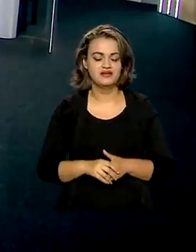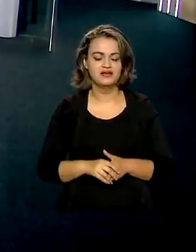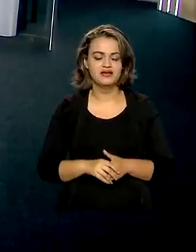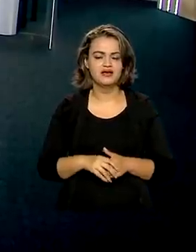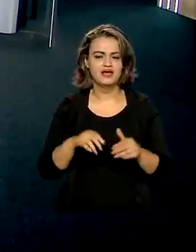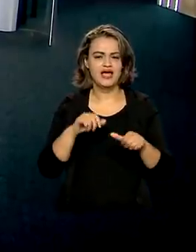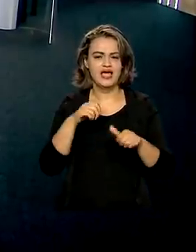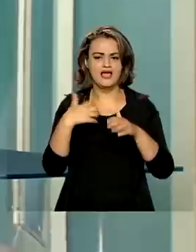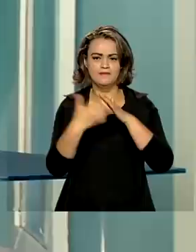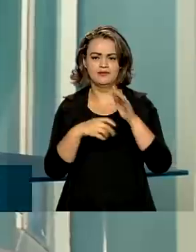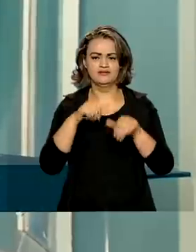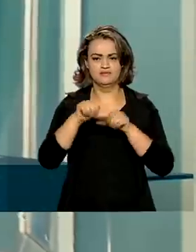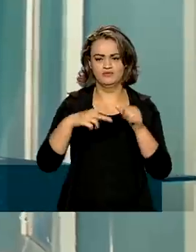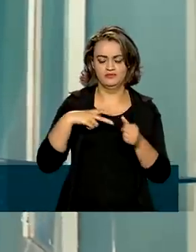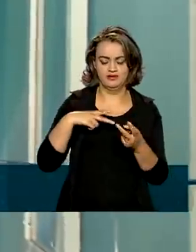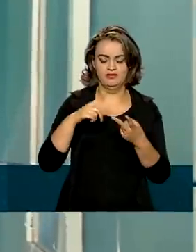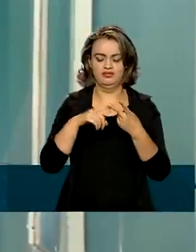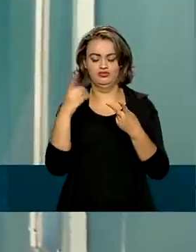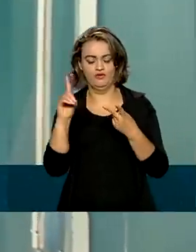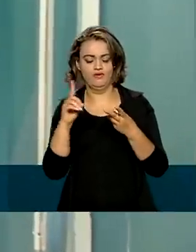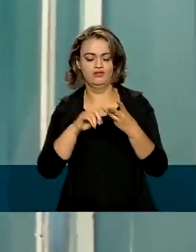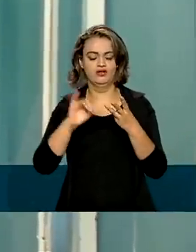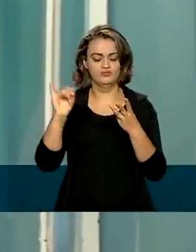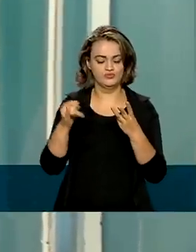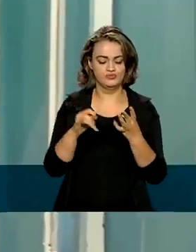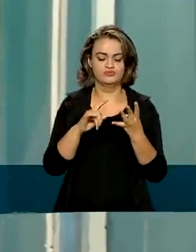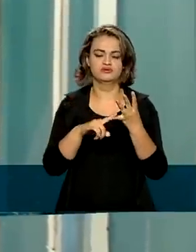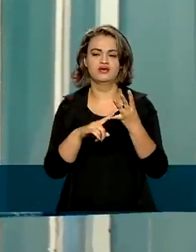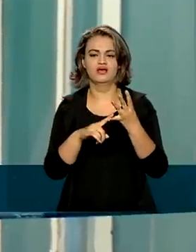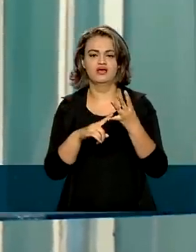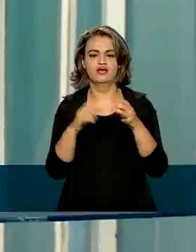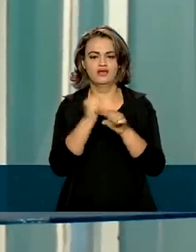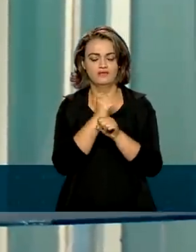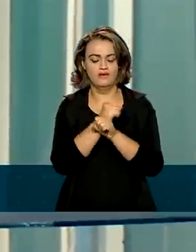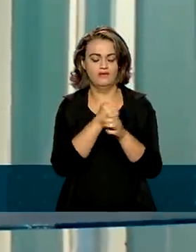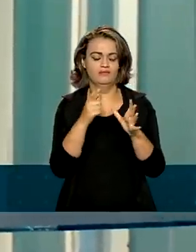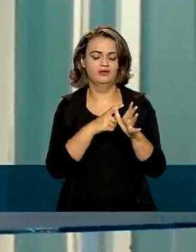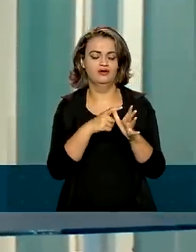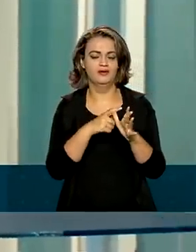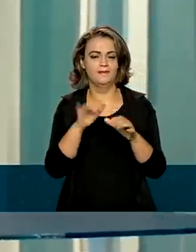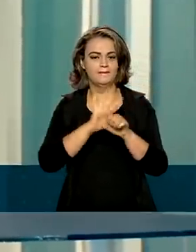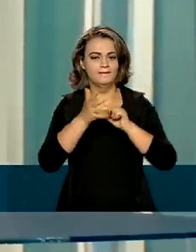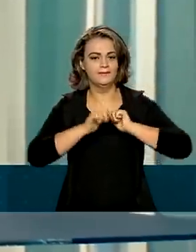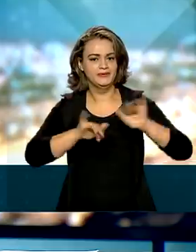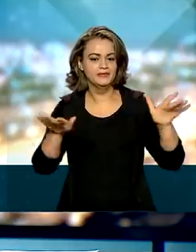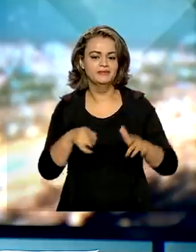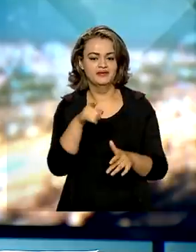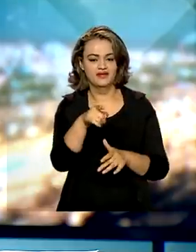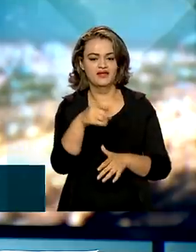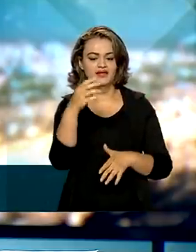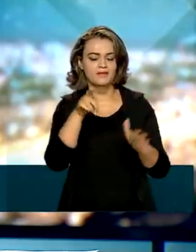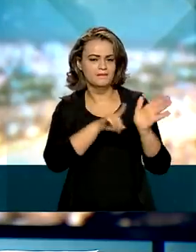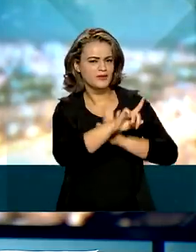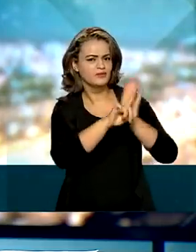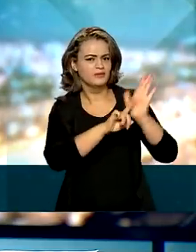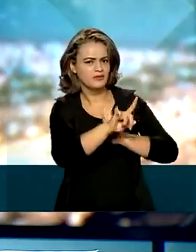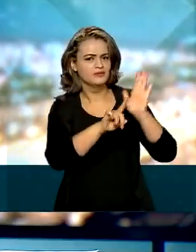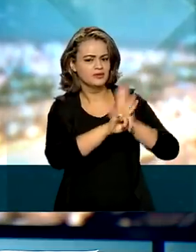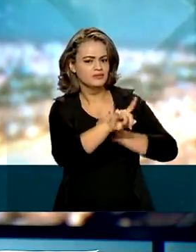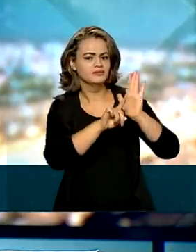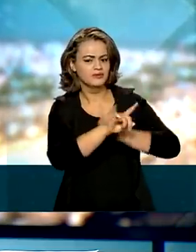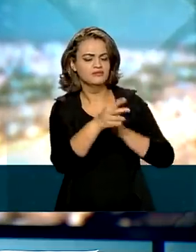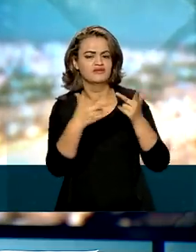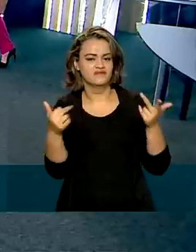Privatizações, dólar, juros, reformas, pandemia. Gustavo Montesano foi questionado sobre temas